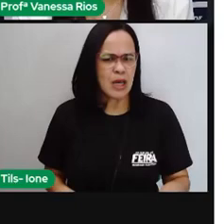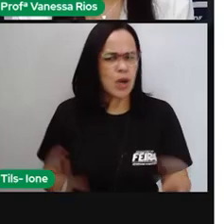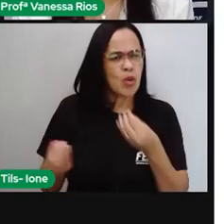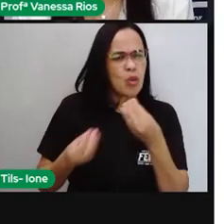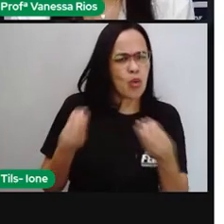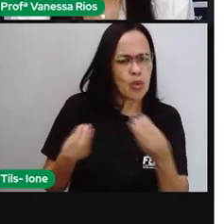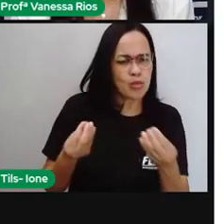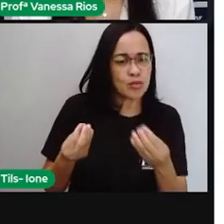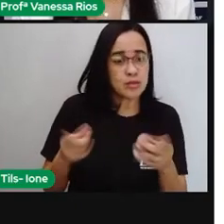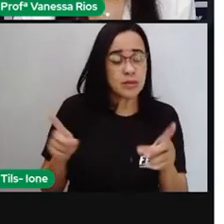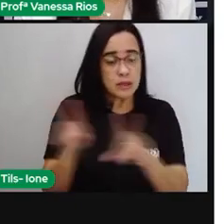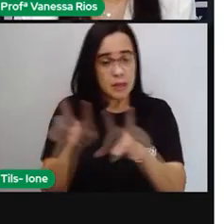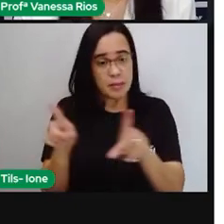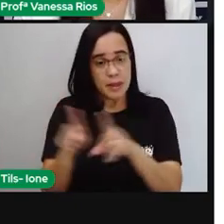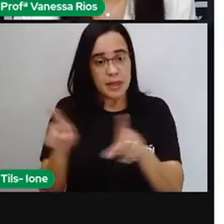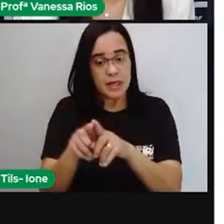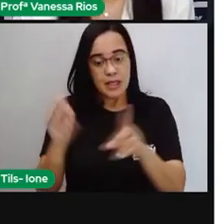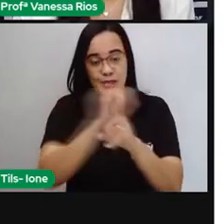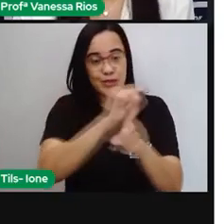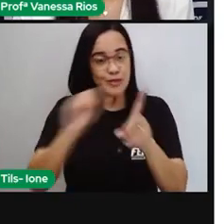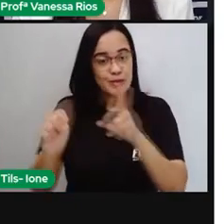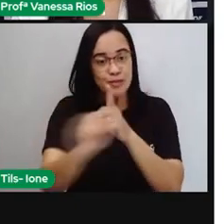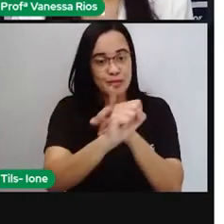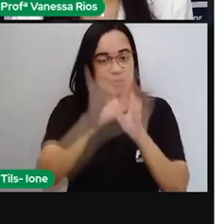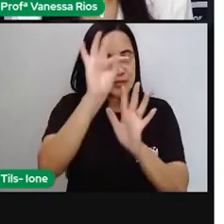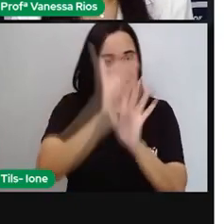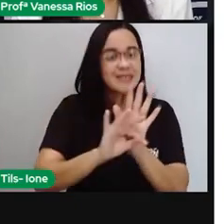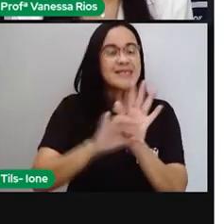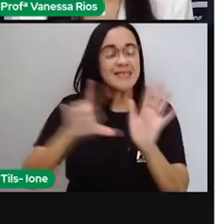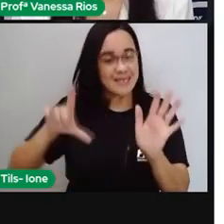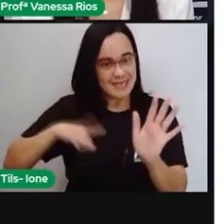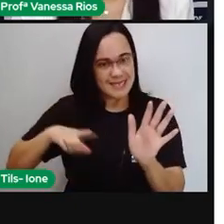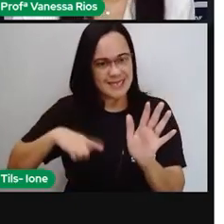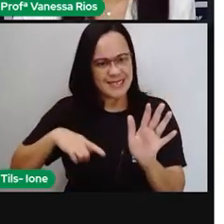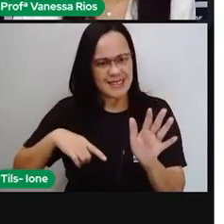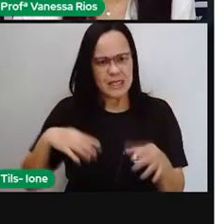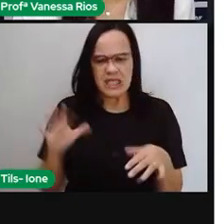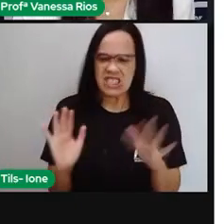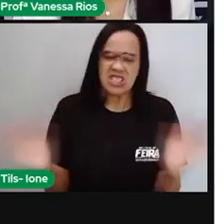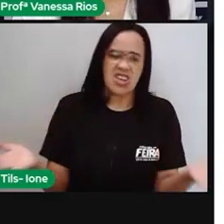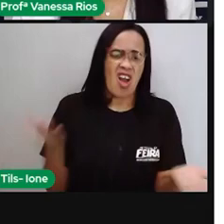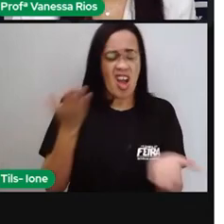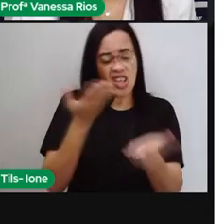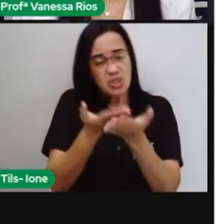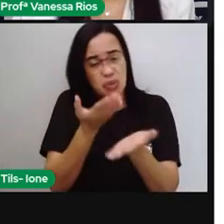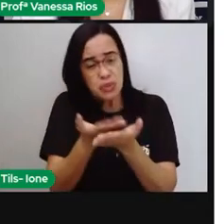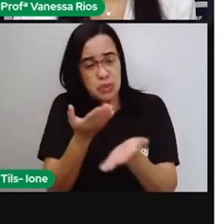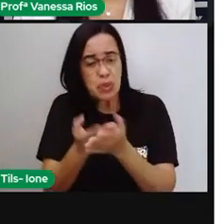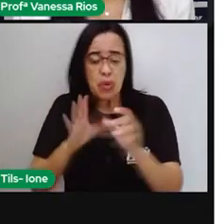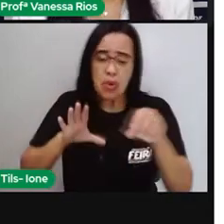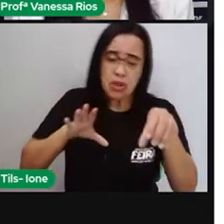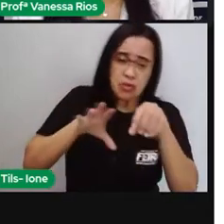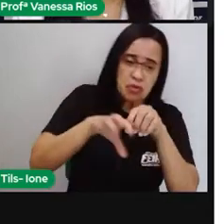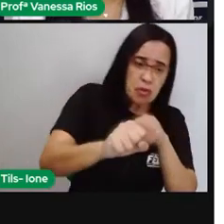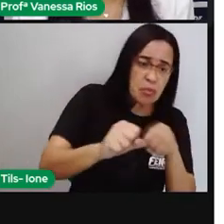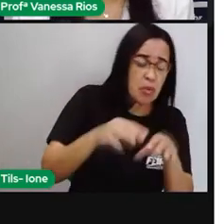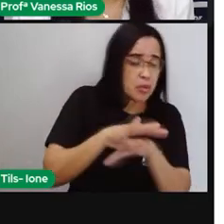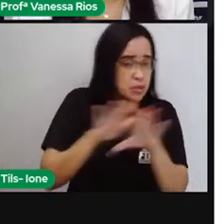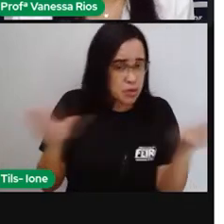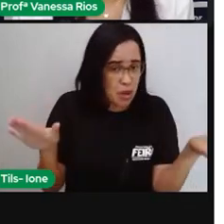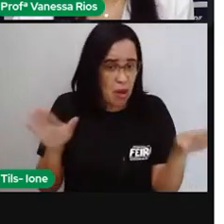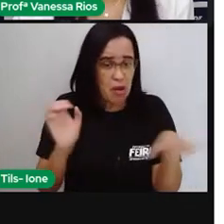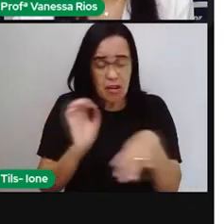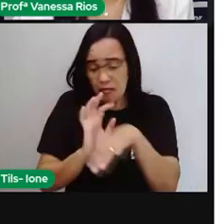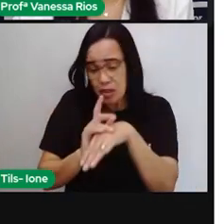social você não vai simplesmente dizer que a pessoa estudou que a pessoa se formou que a pessoa ficou doente né